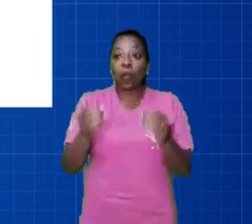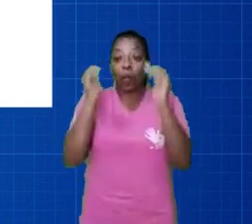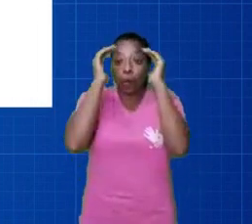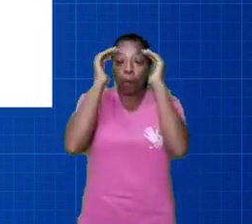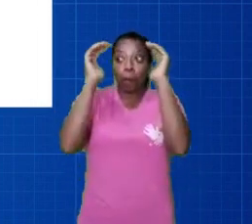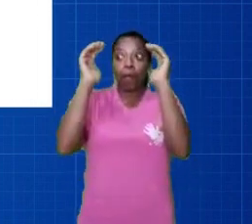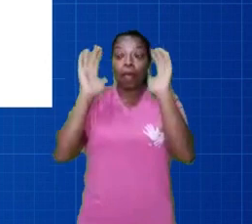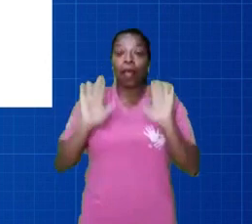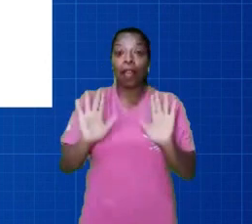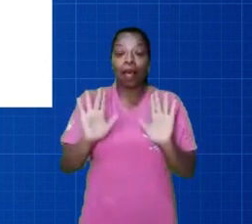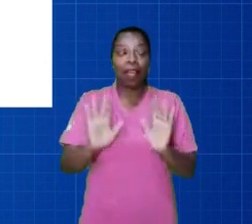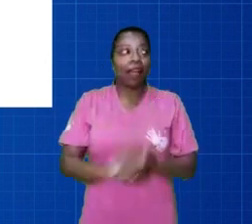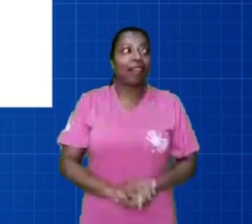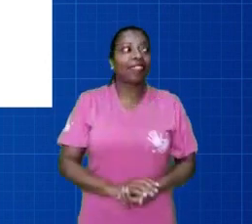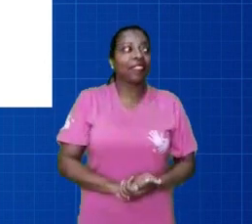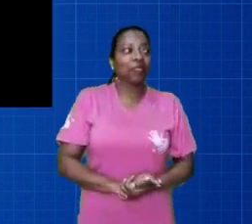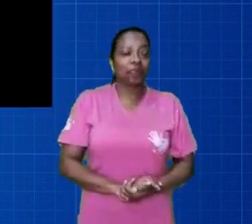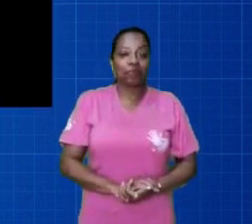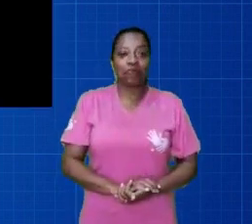Oxê, ancha.